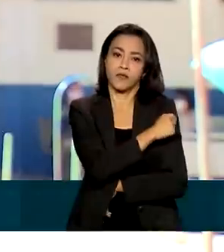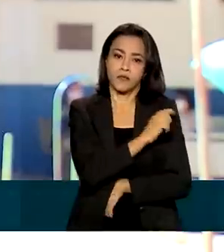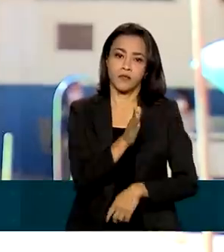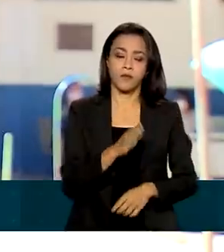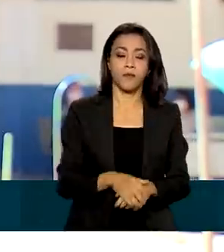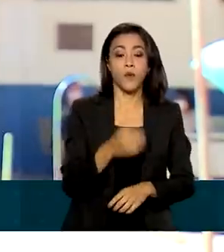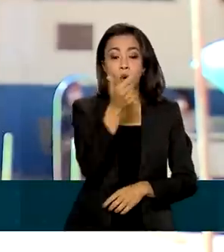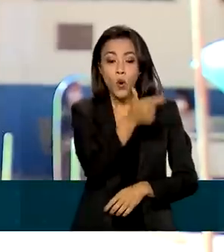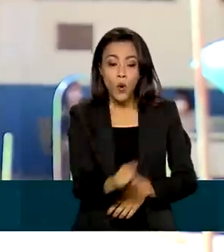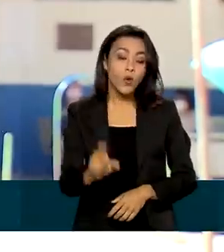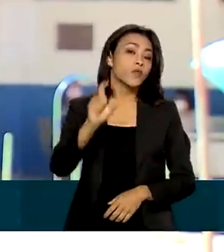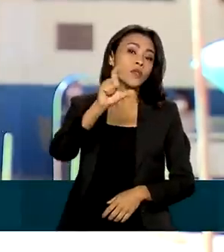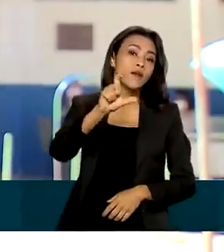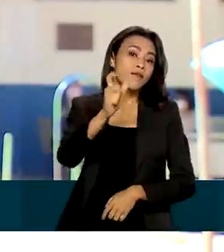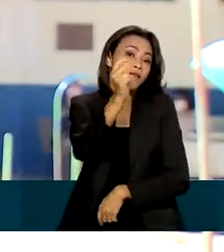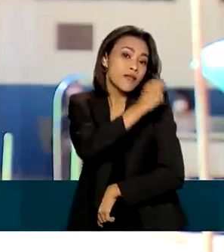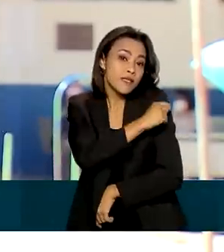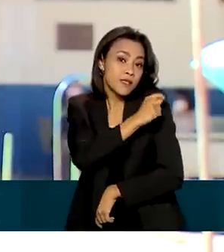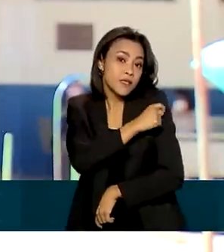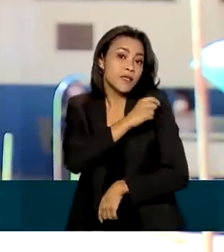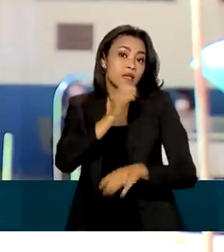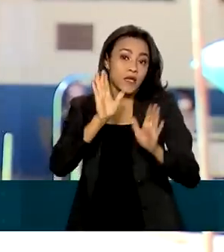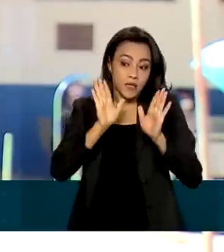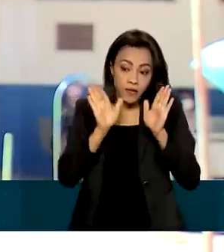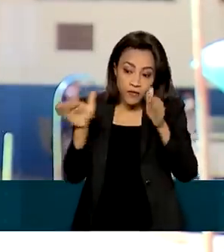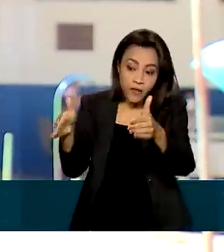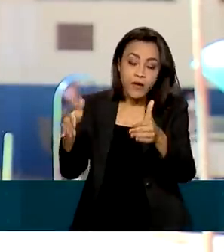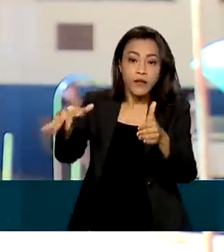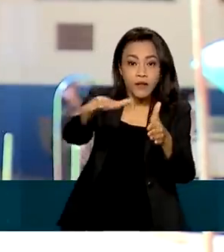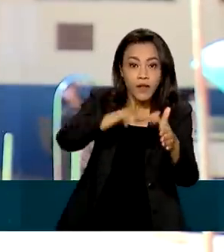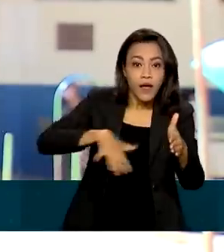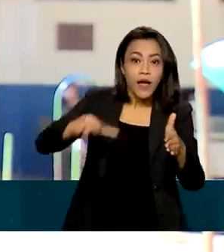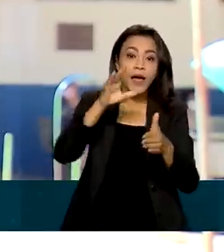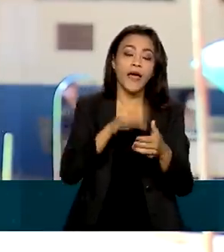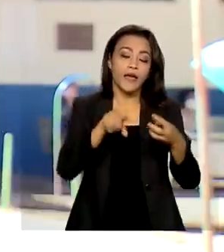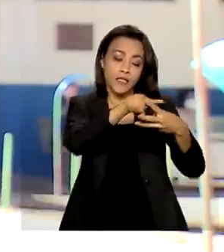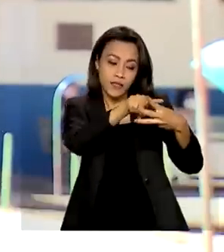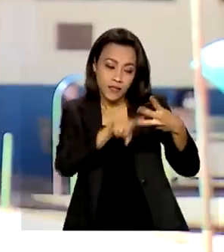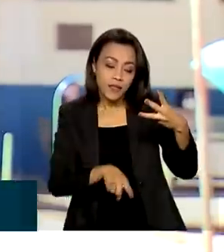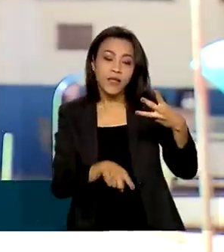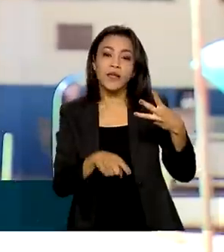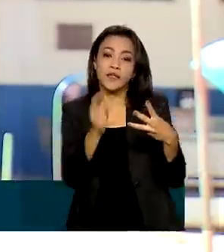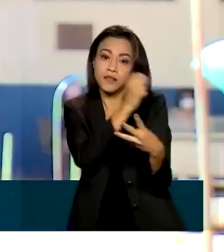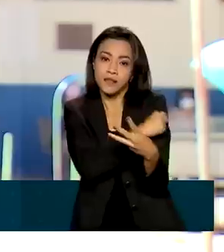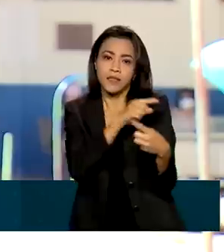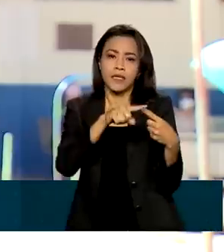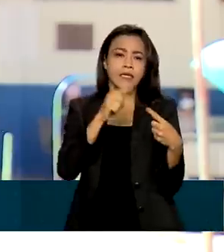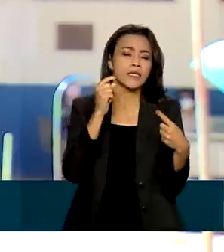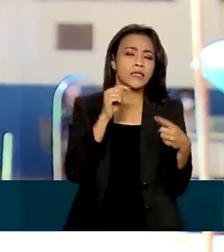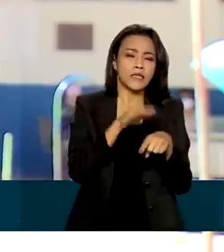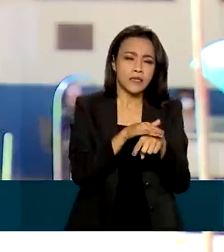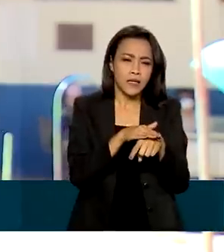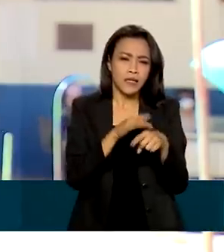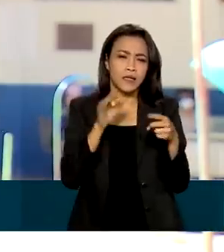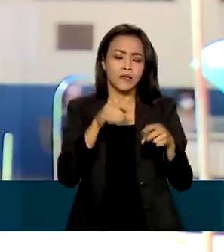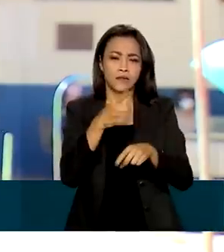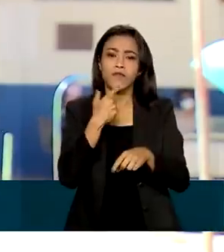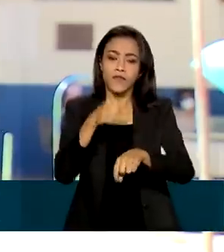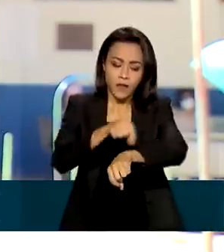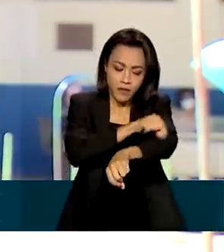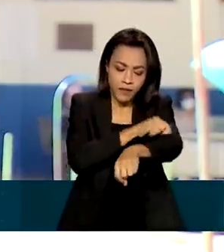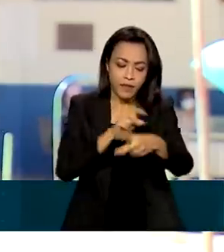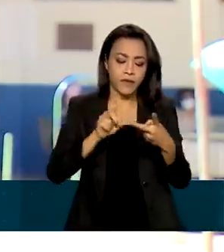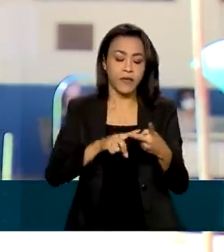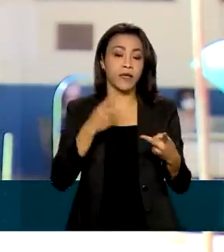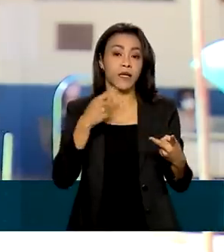está disponível no SUS para um público ampliado é a tríplice viral, que previne o sarampo, a cachumba e a rubéola.